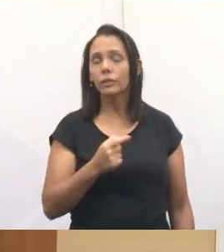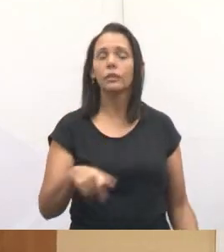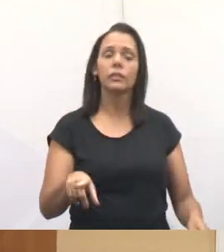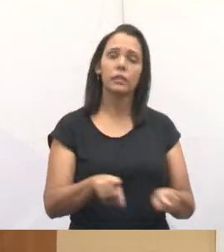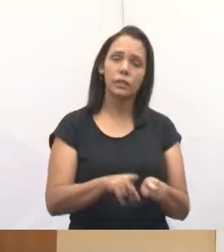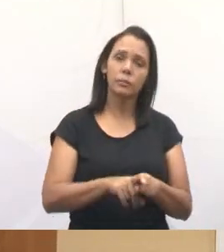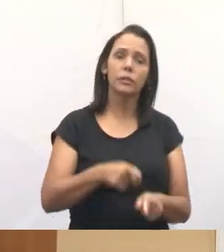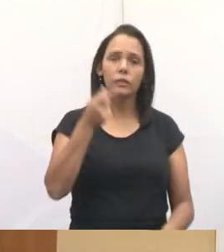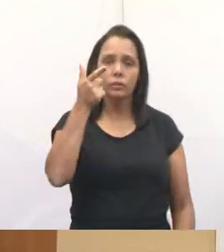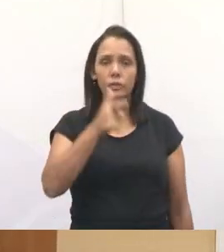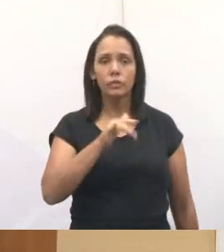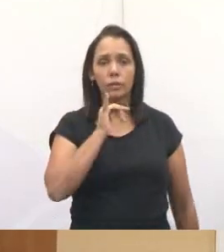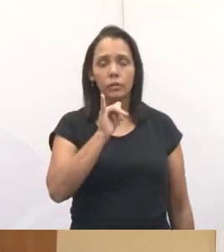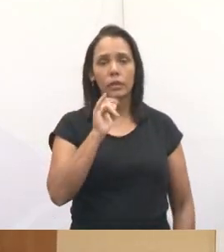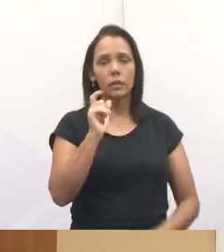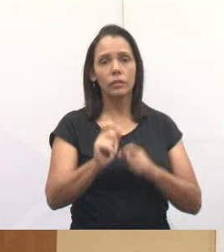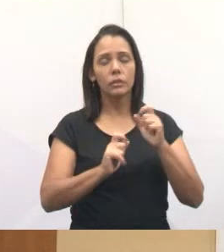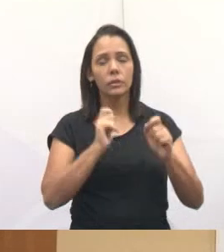também, de novo, tá?